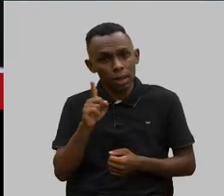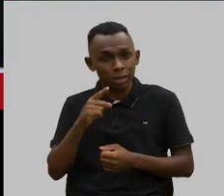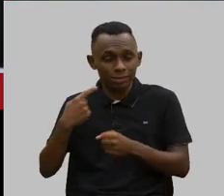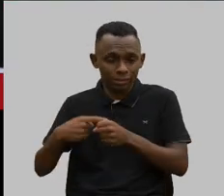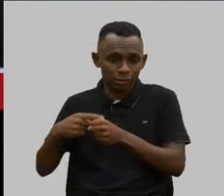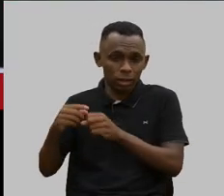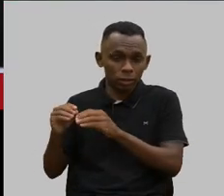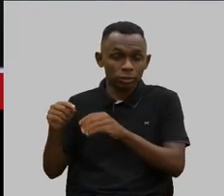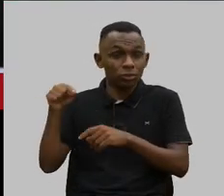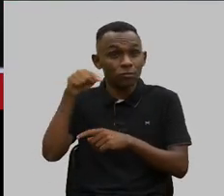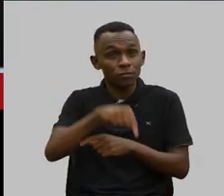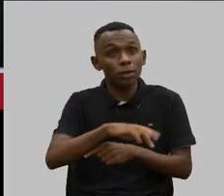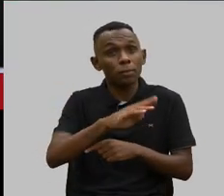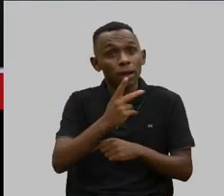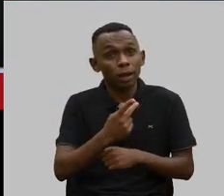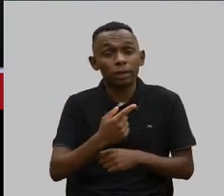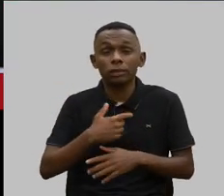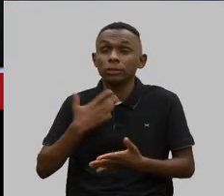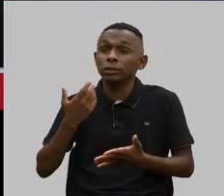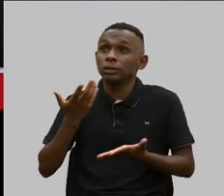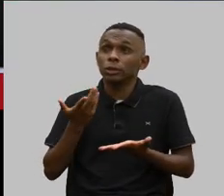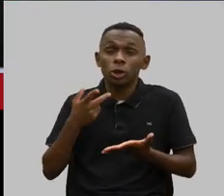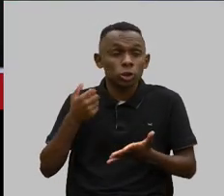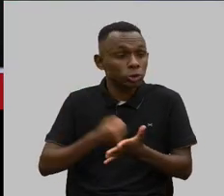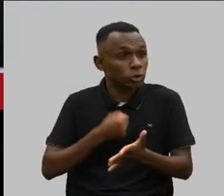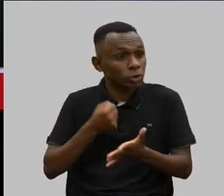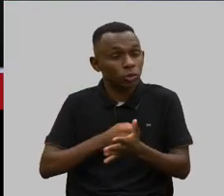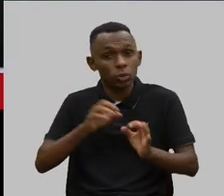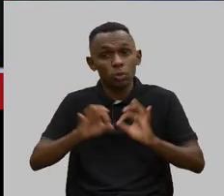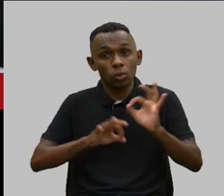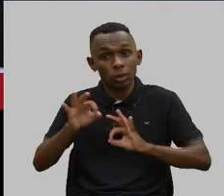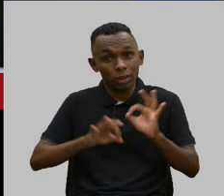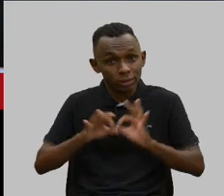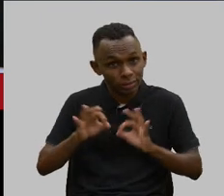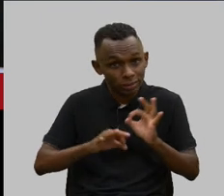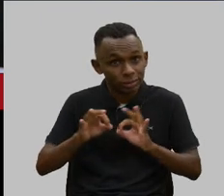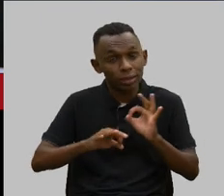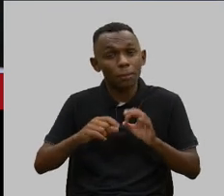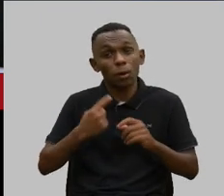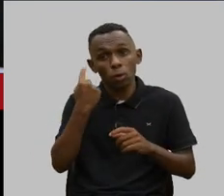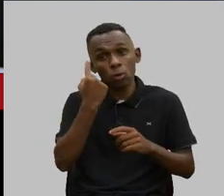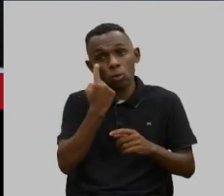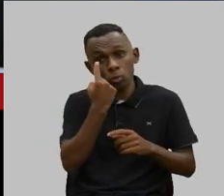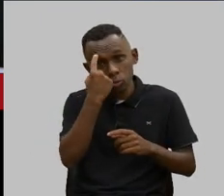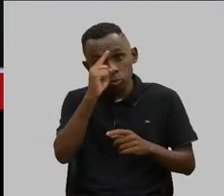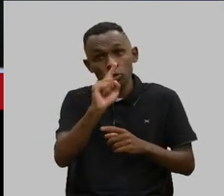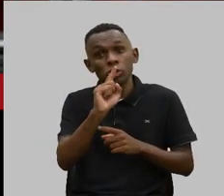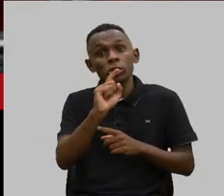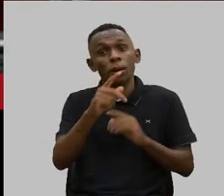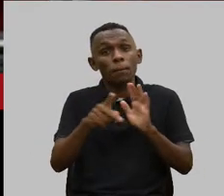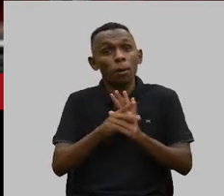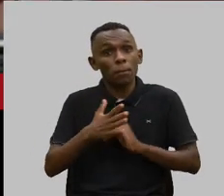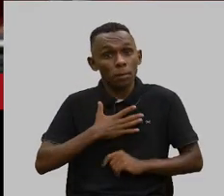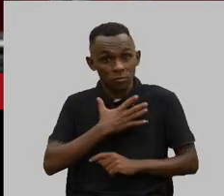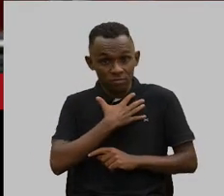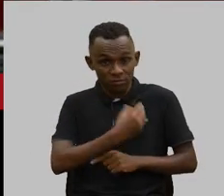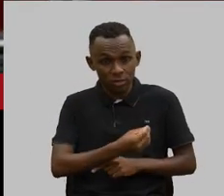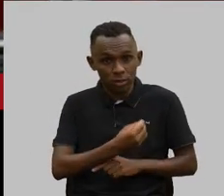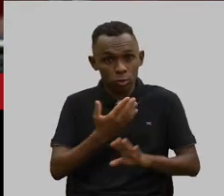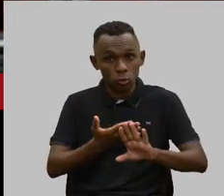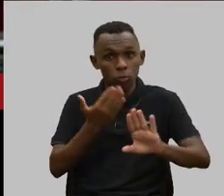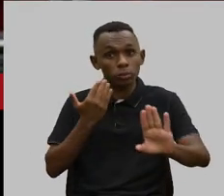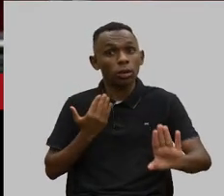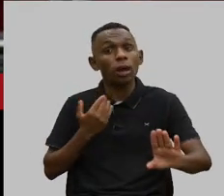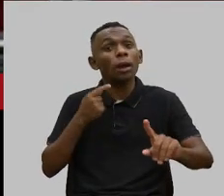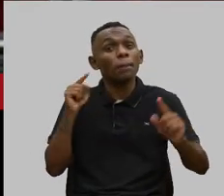Deus sabe, o batalhão de gente que eu tive que organizar para conseguir passar 24 horas longe do meu filho para